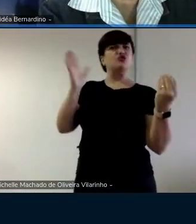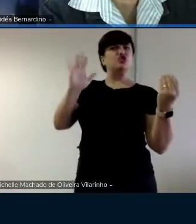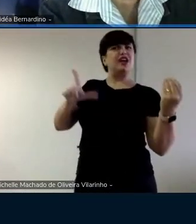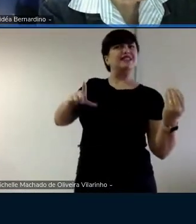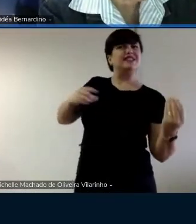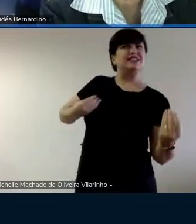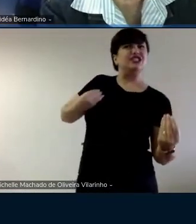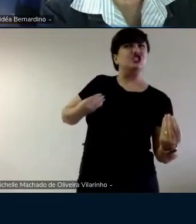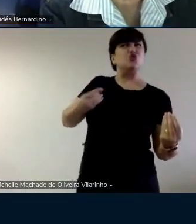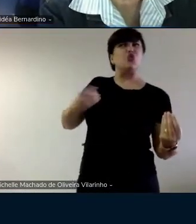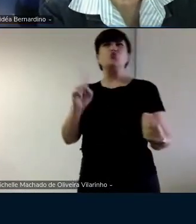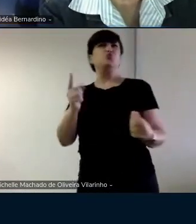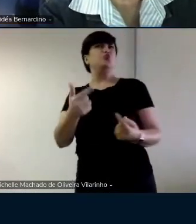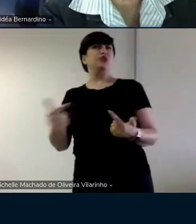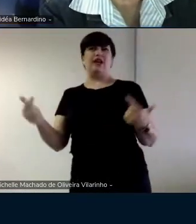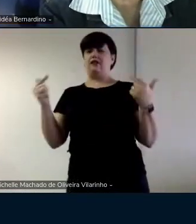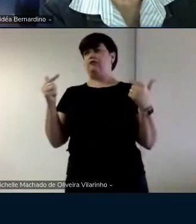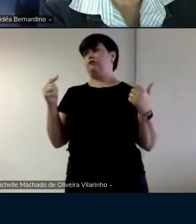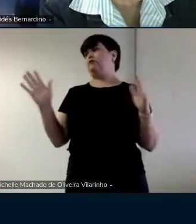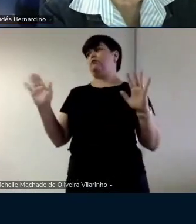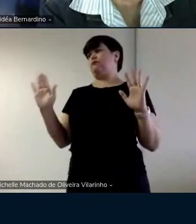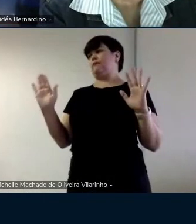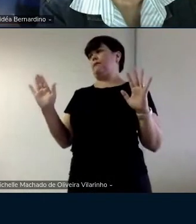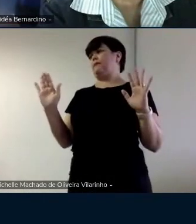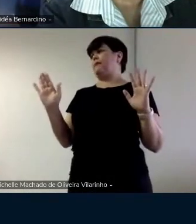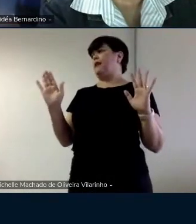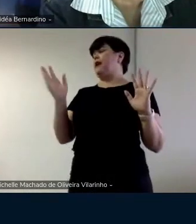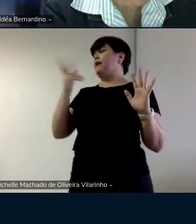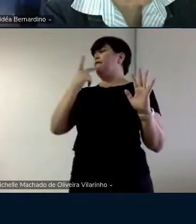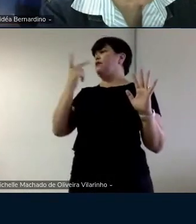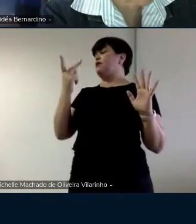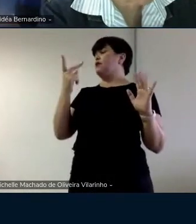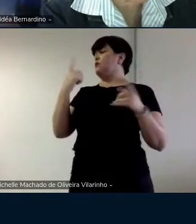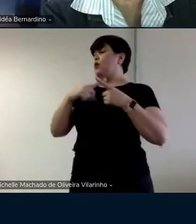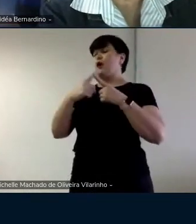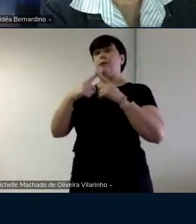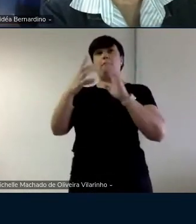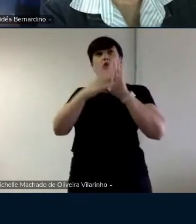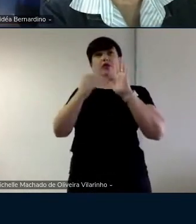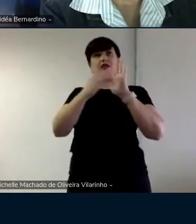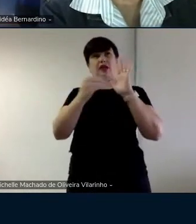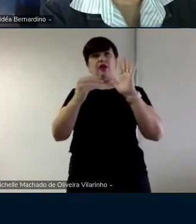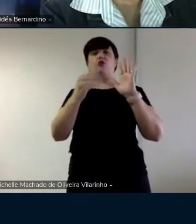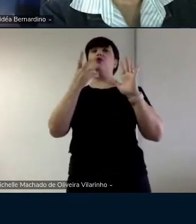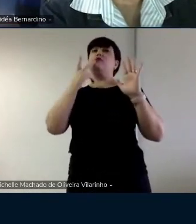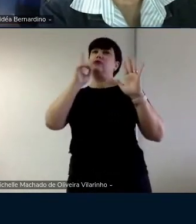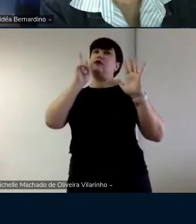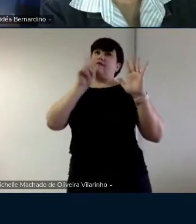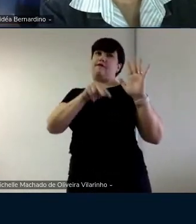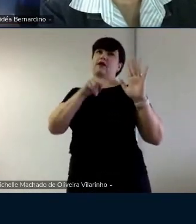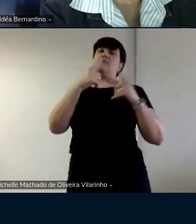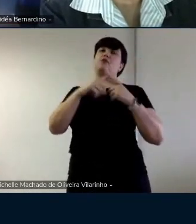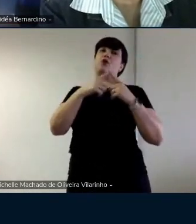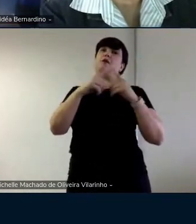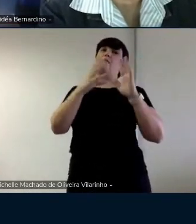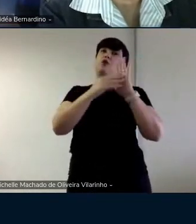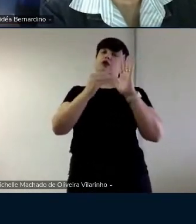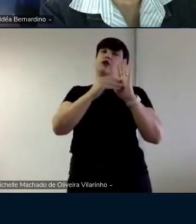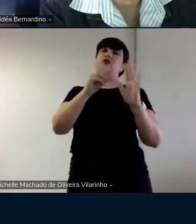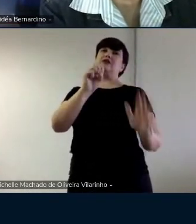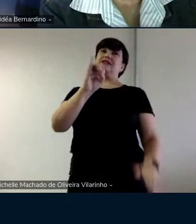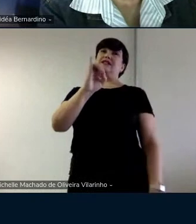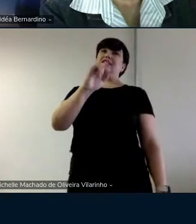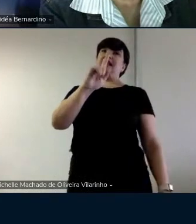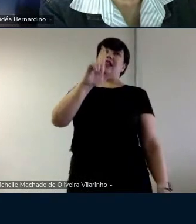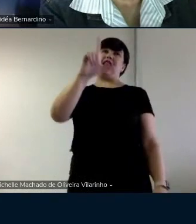Entendeu? É porque no modelo Silex, ela tem de ver como é que faz essa questão. Porque no modelo Silex, exatamente,